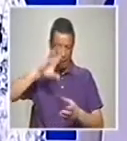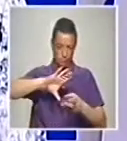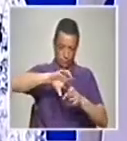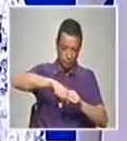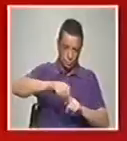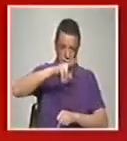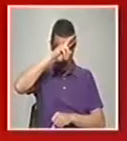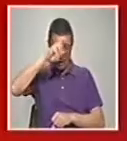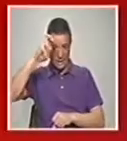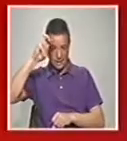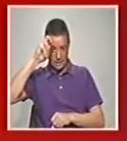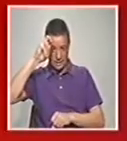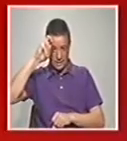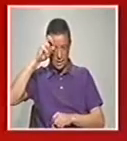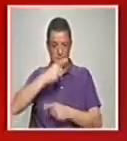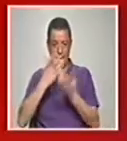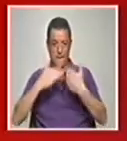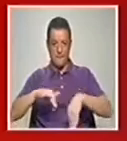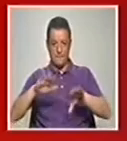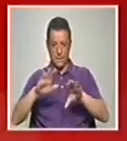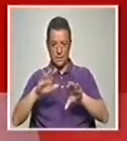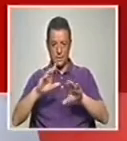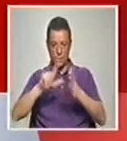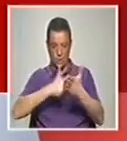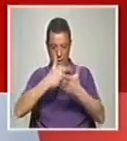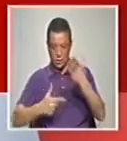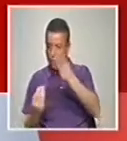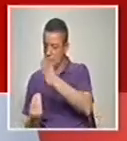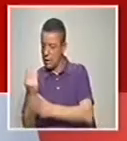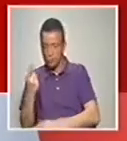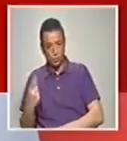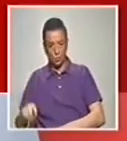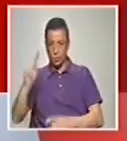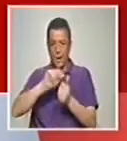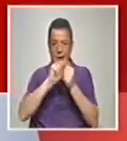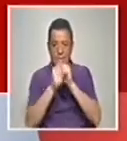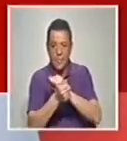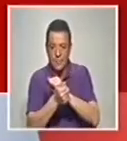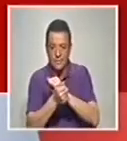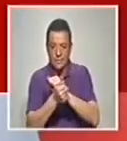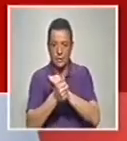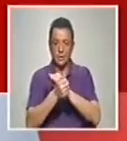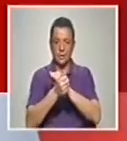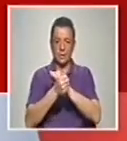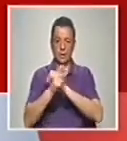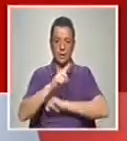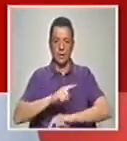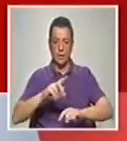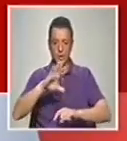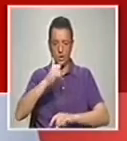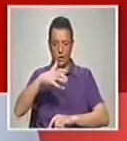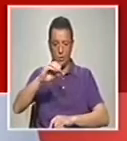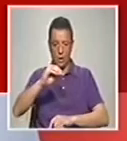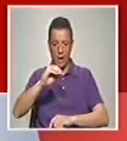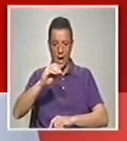é verdade, da Medeia, do Eurípedes, mas não o texto original. Portanto, é uma adaptação a partir da obra de Chico Buarque. Chico Buarque, nos anos